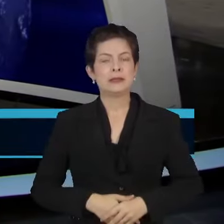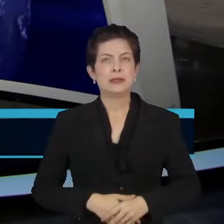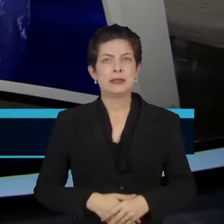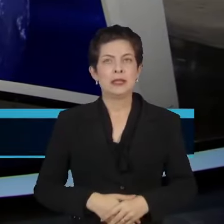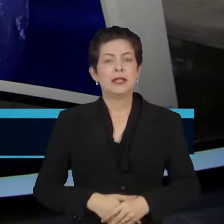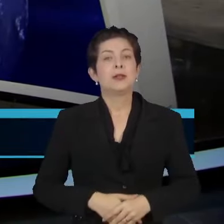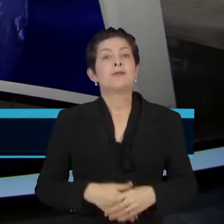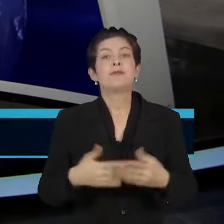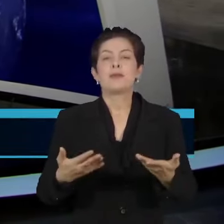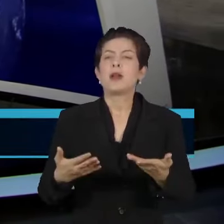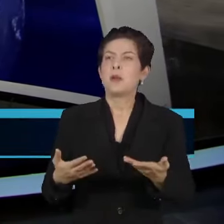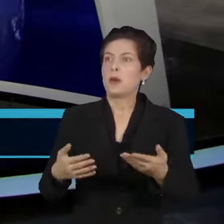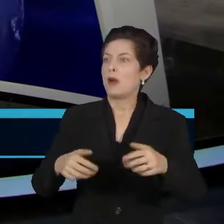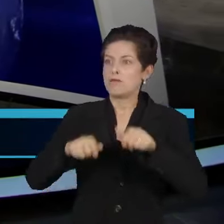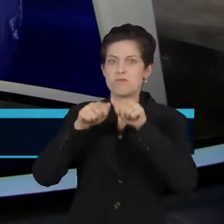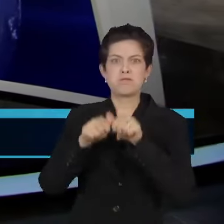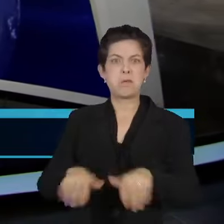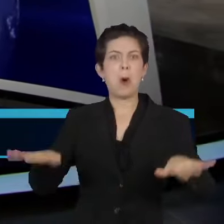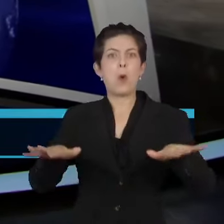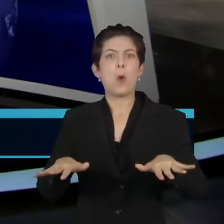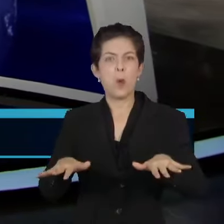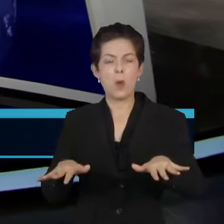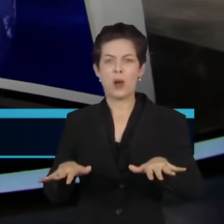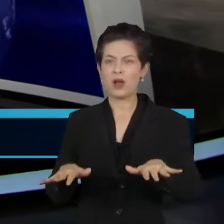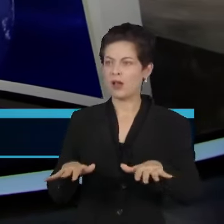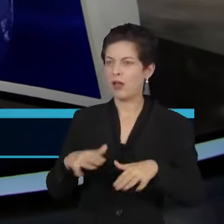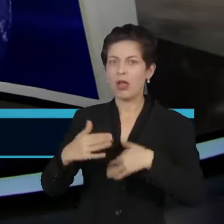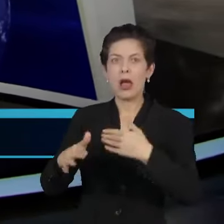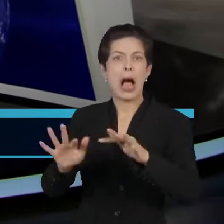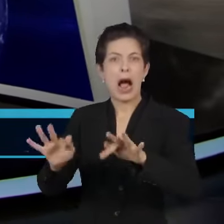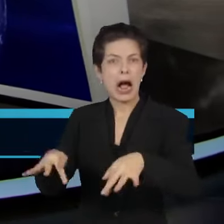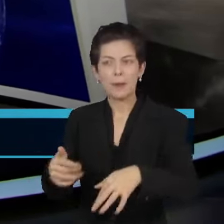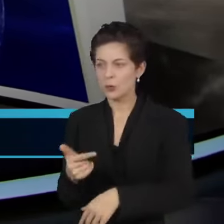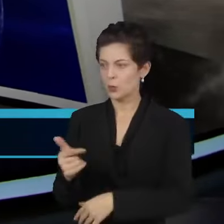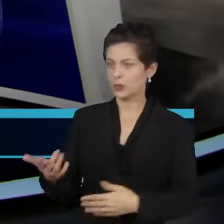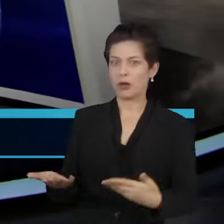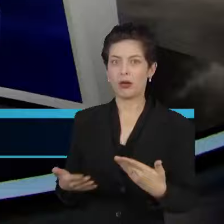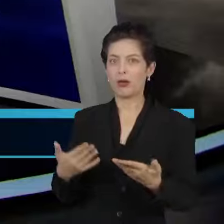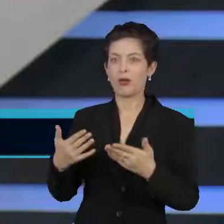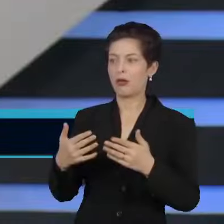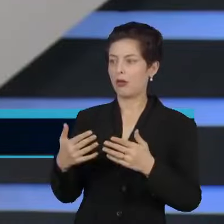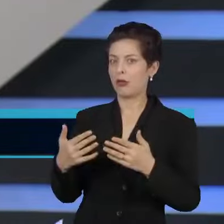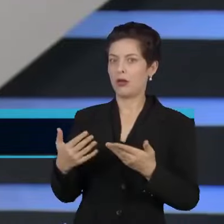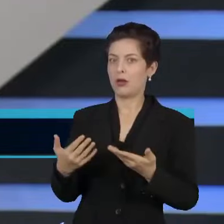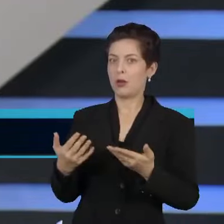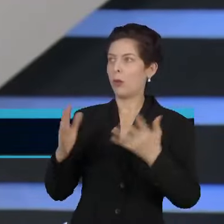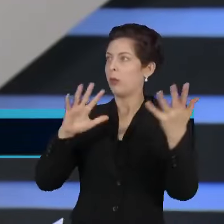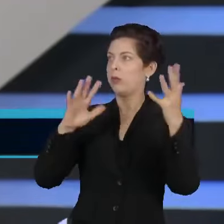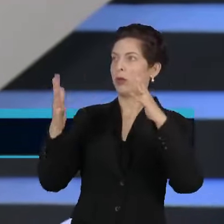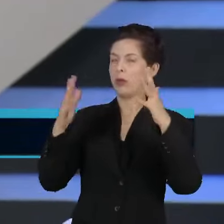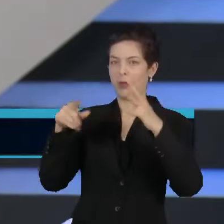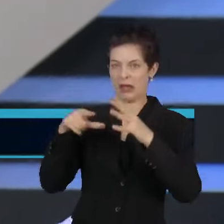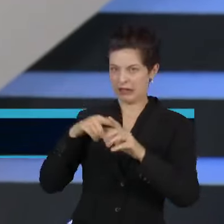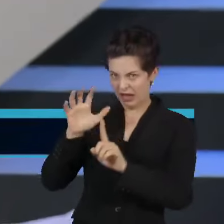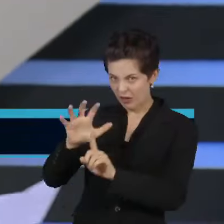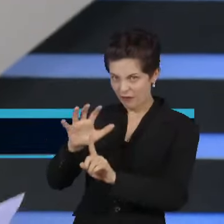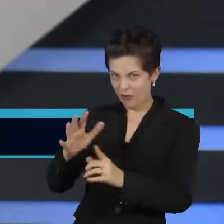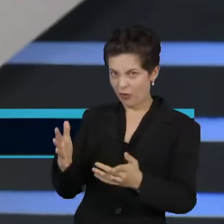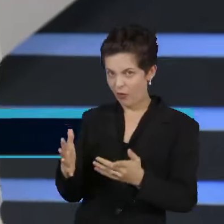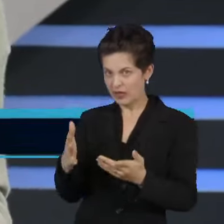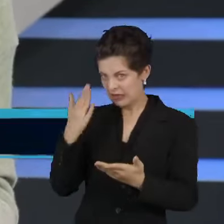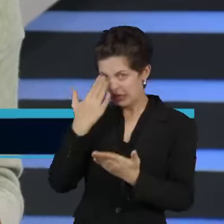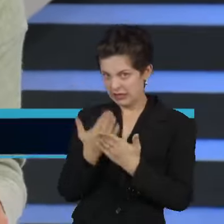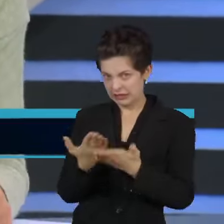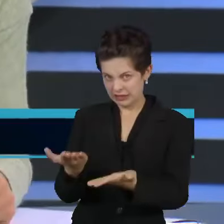Doutora Rosana, esse surto de casos não vai ter fim, que peso você daria às mudanças climáticas nesse número